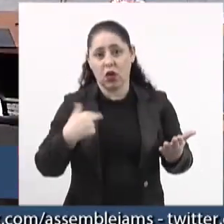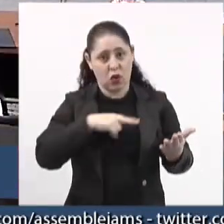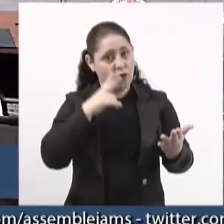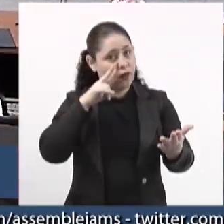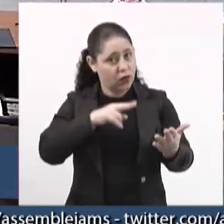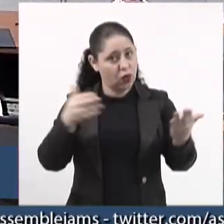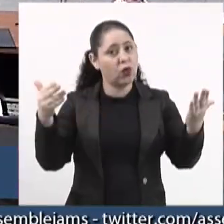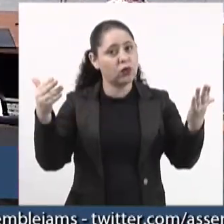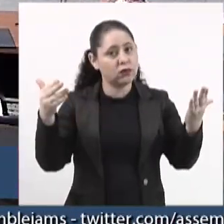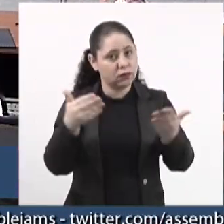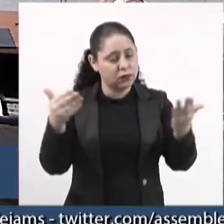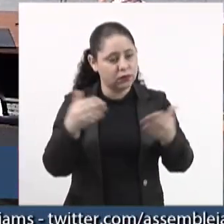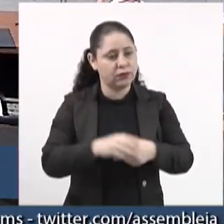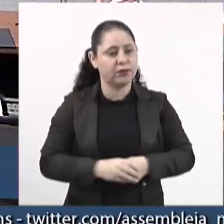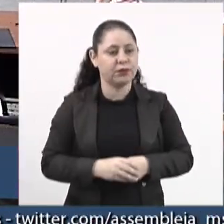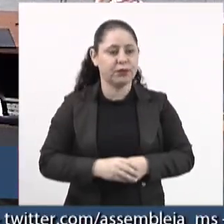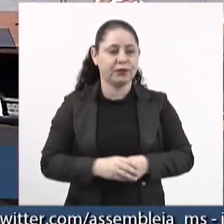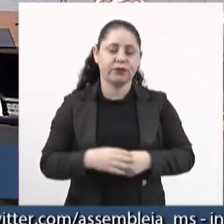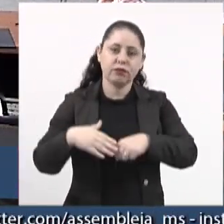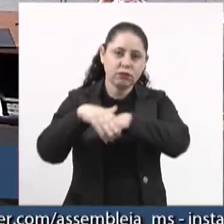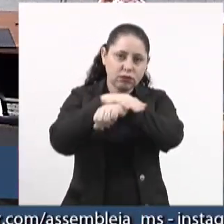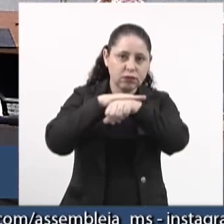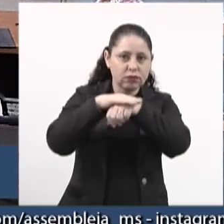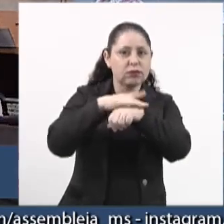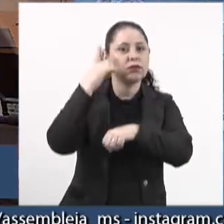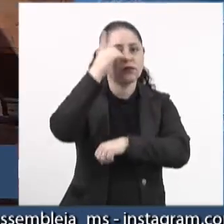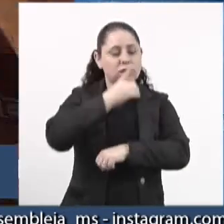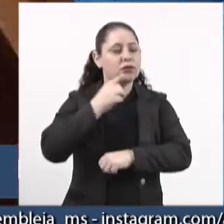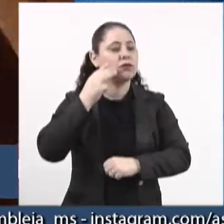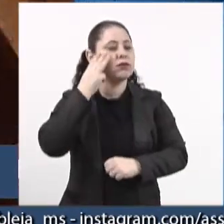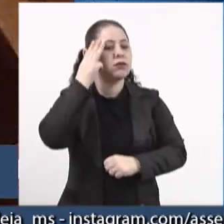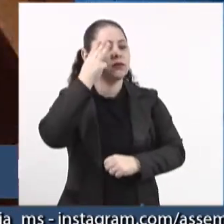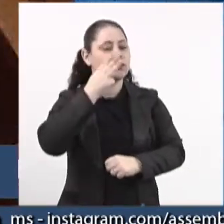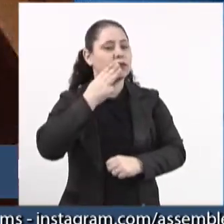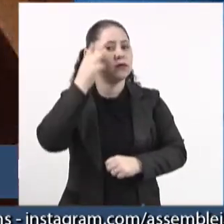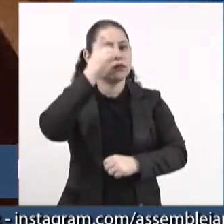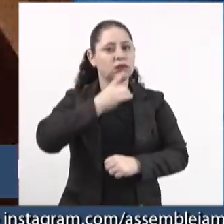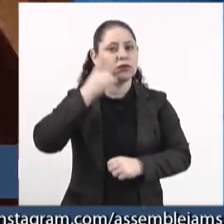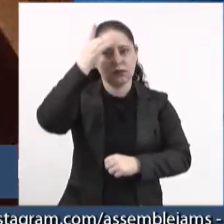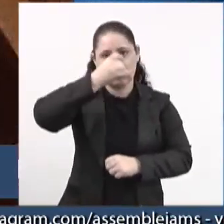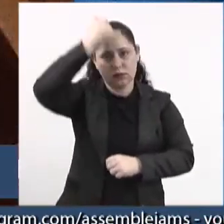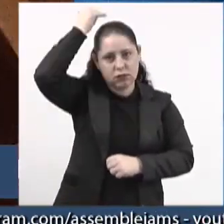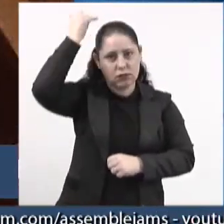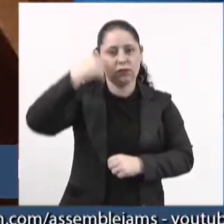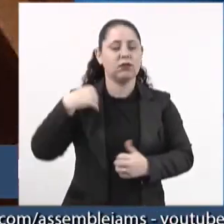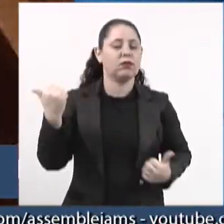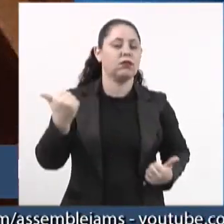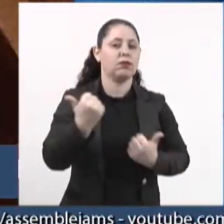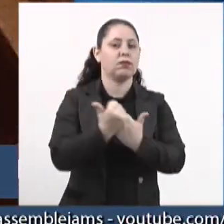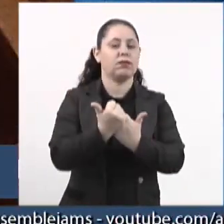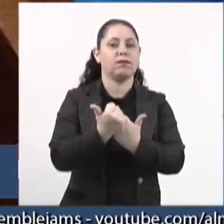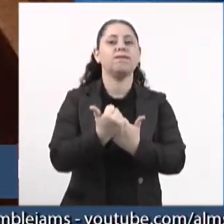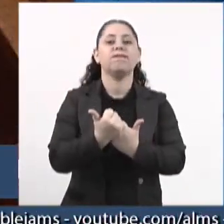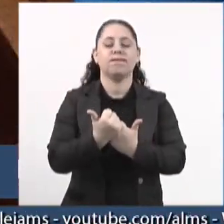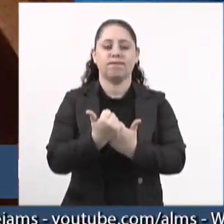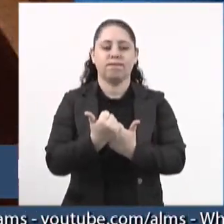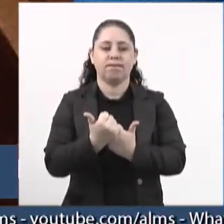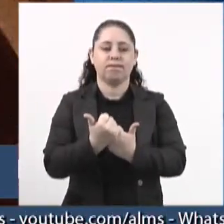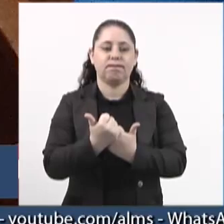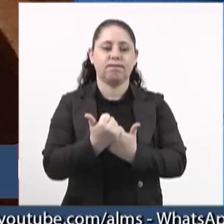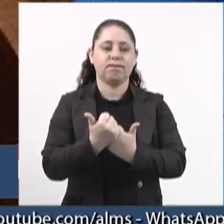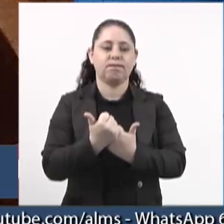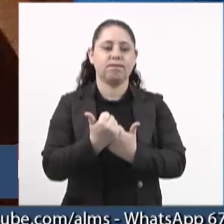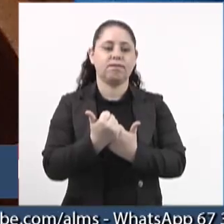veio hoje aqui e temos conversado com a deputada Mara, deputado Júnior Mó, que tem nos apoiado, nos apoiou